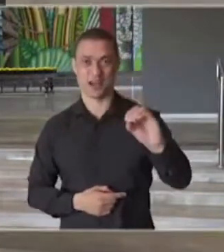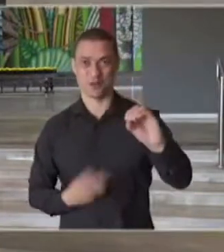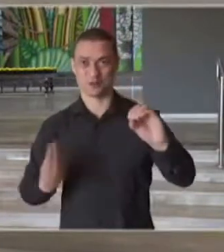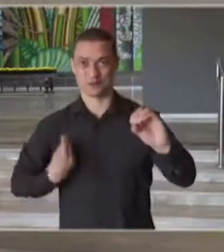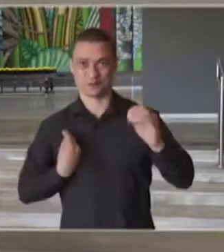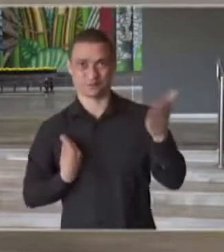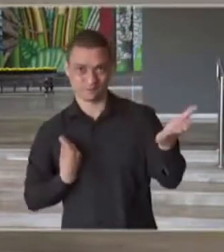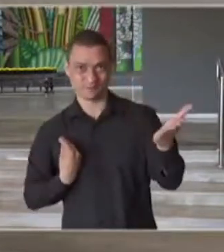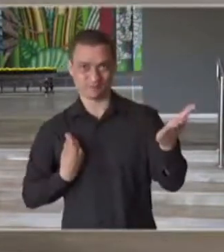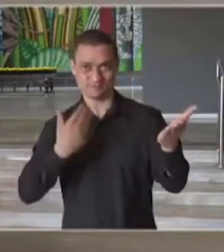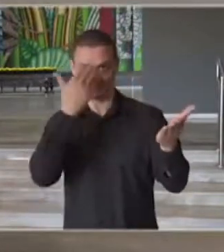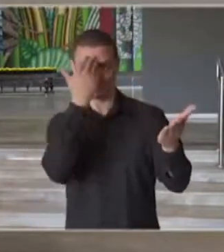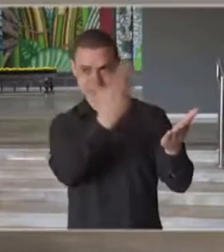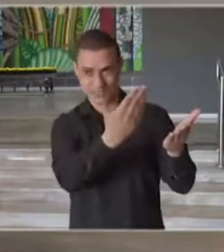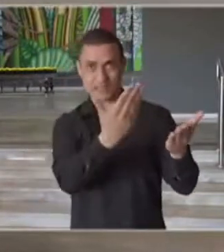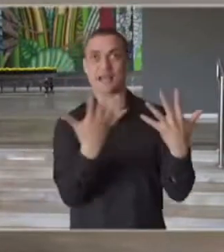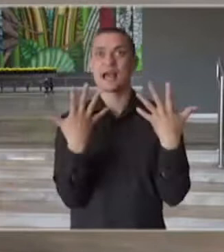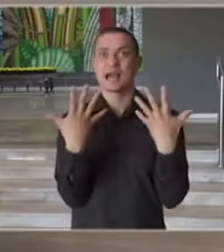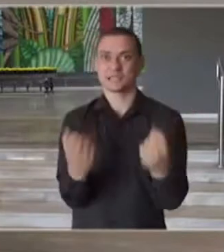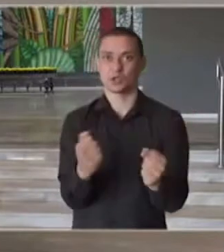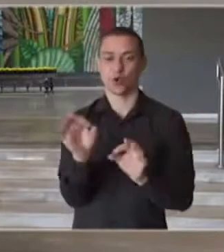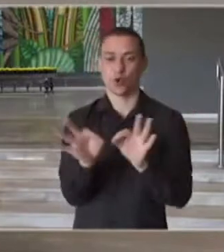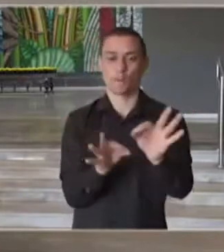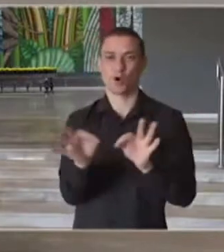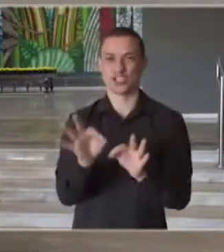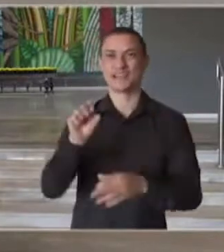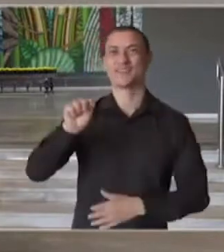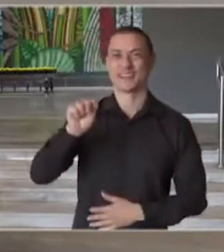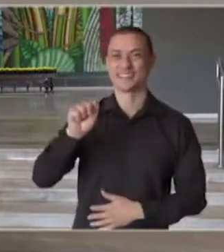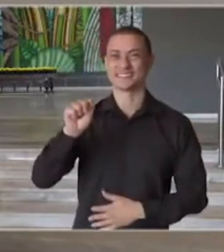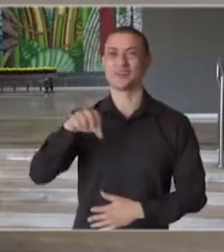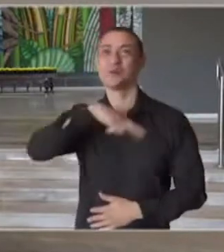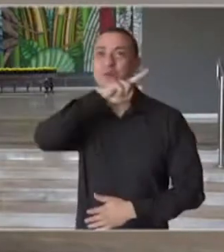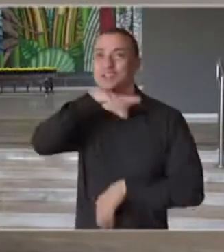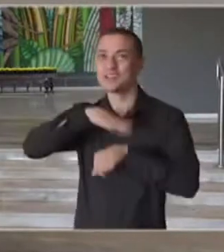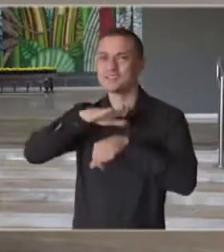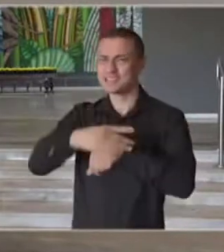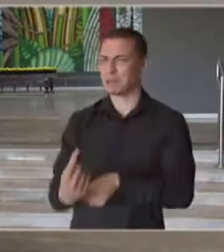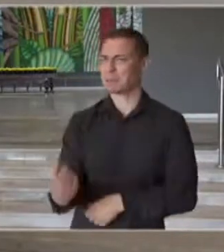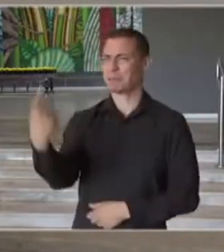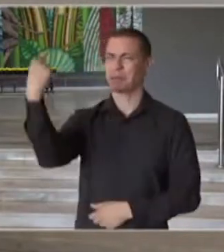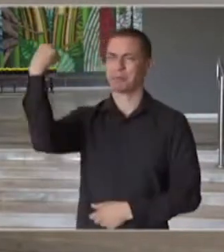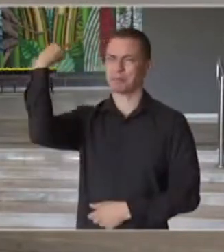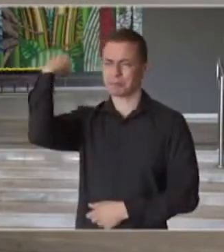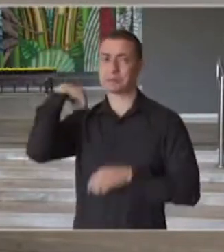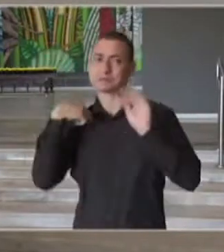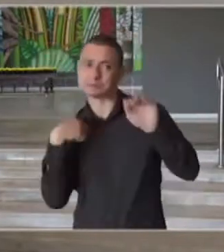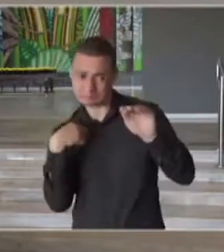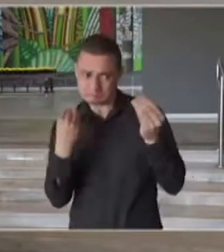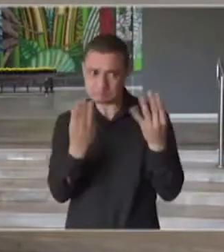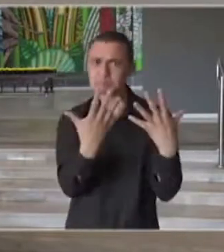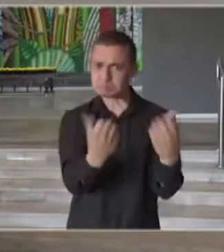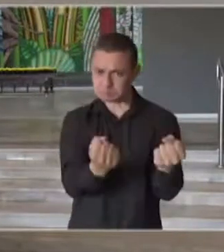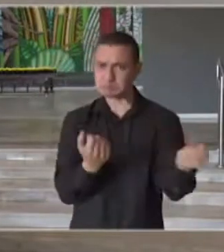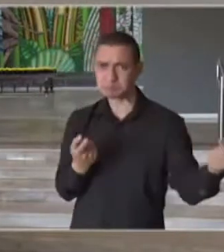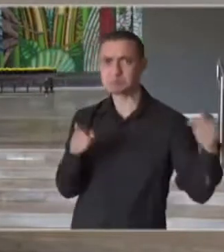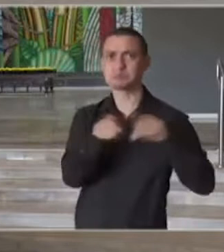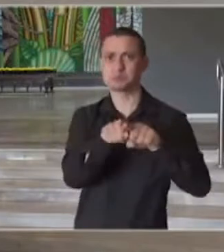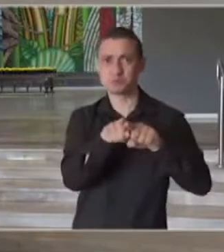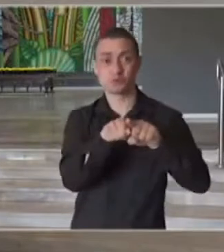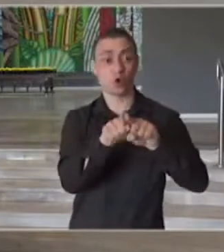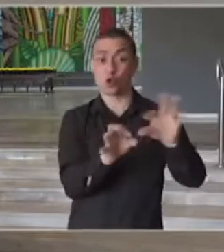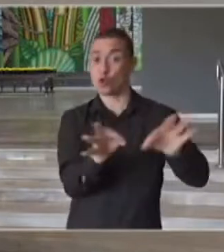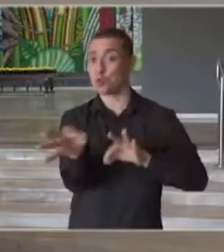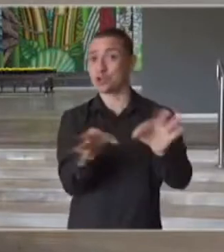idosos de Serrana. Para dar continuidade no estudo do Projeto S, a vacinação em massa na próxima segunda-feira, cerca de